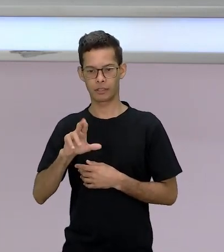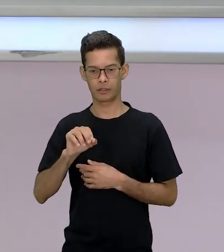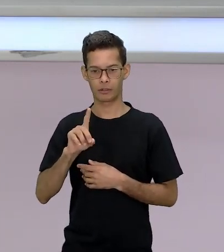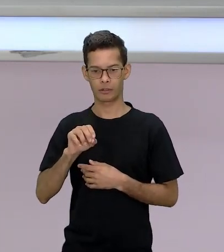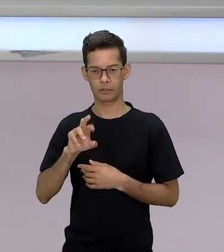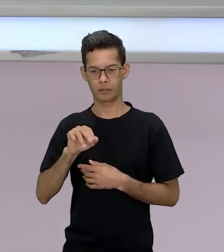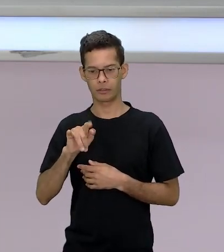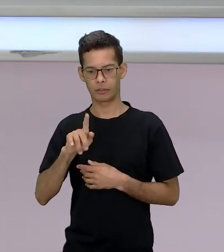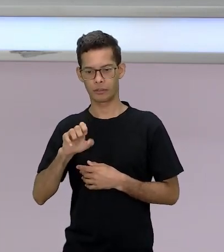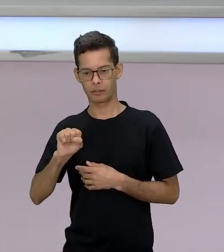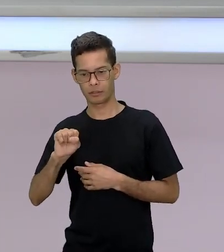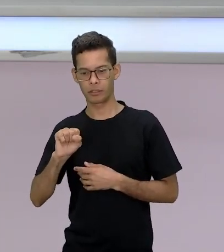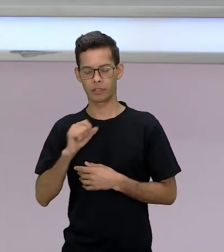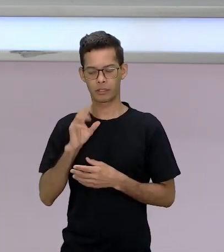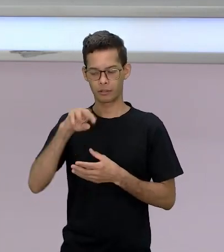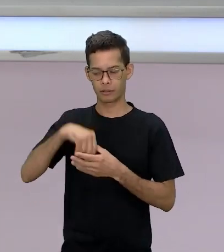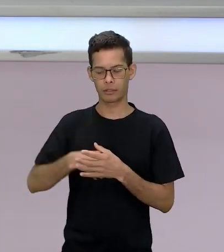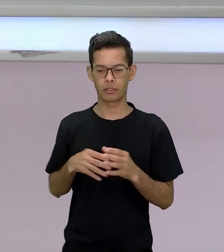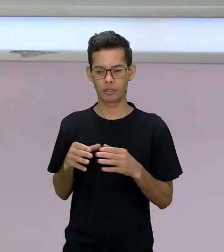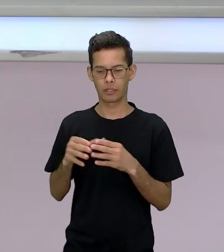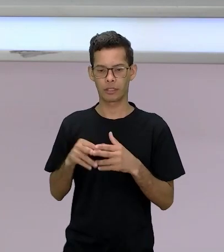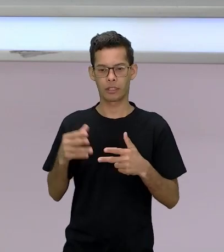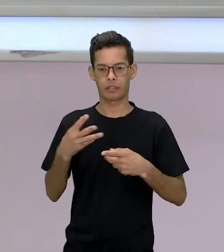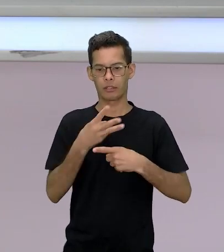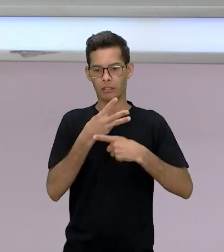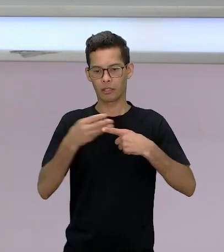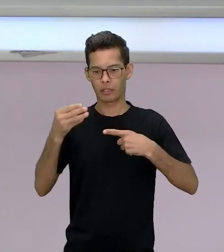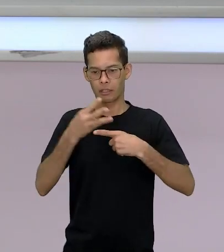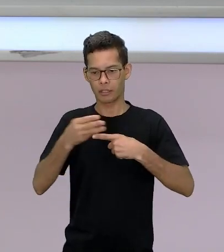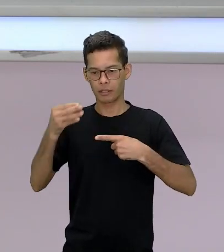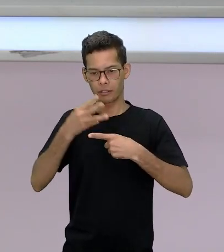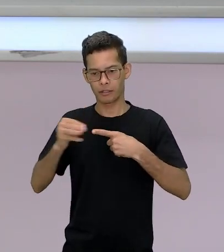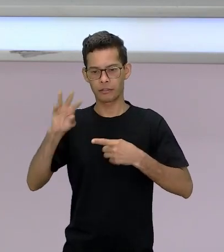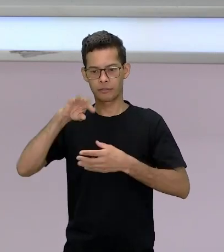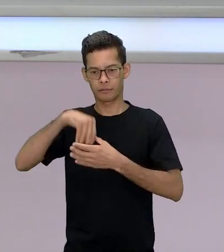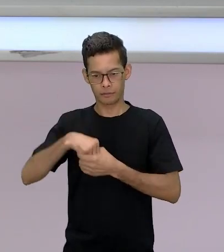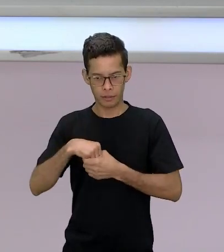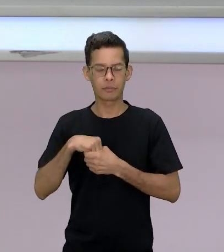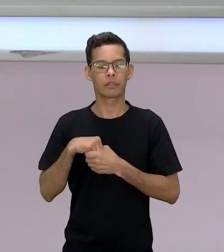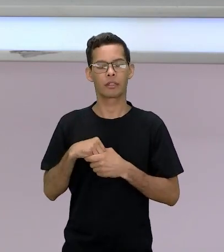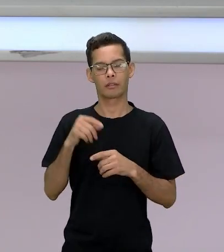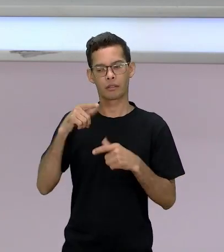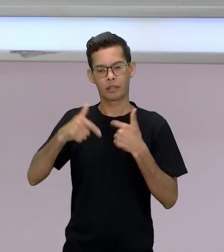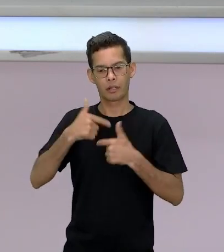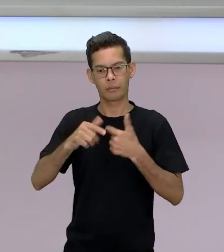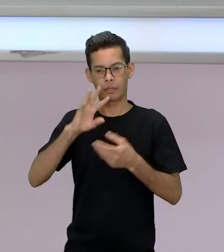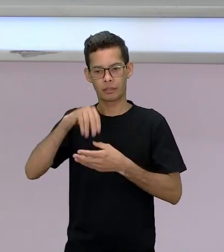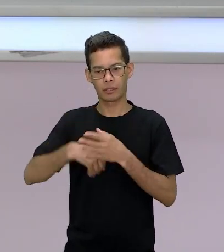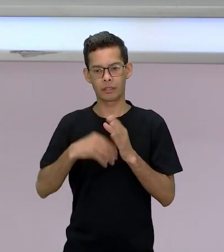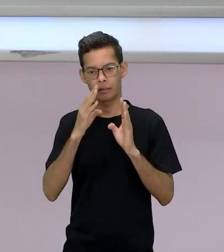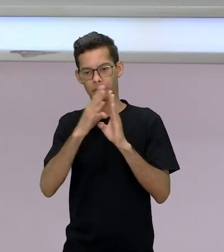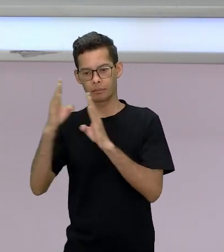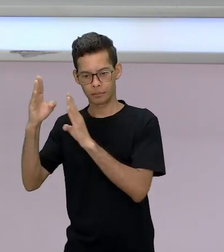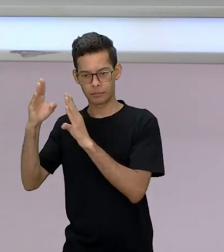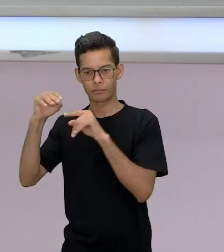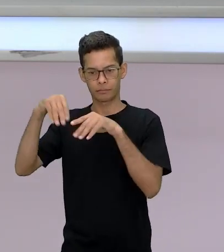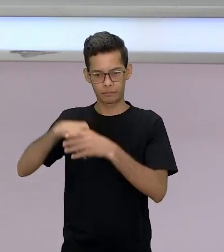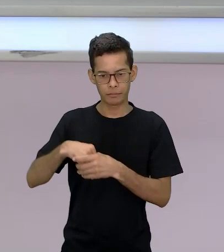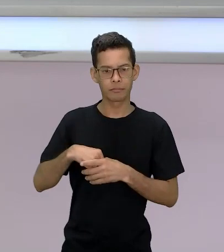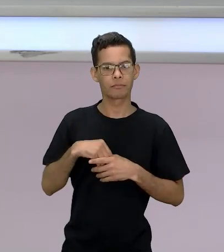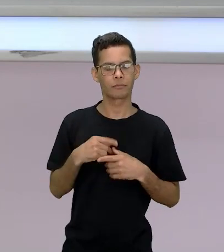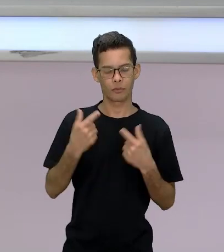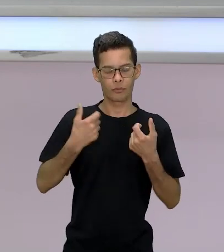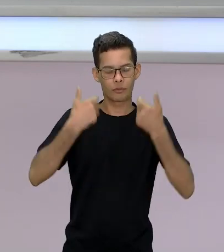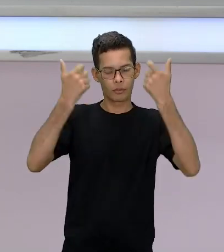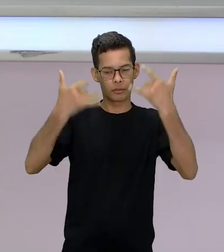técnica da EFAP, trabalho no núcleo de biblioteca e documentação. Vou me